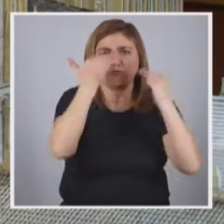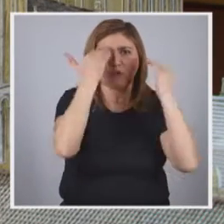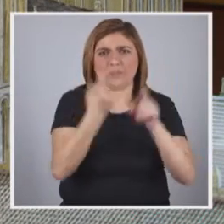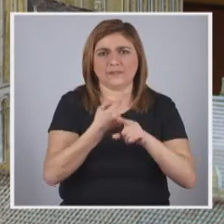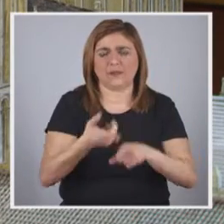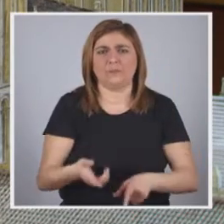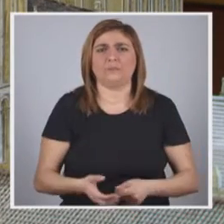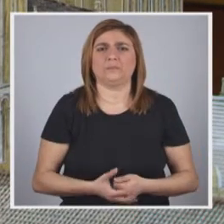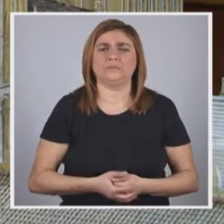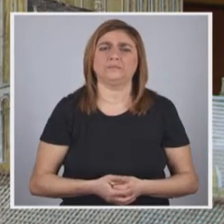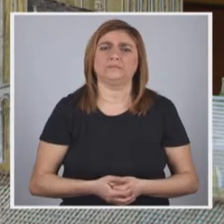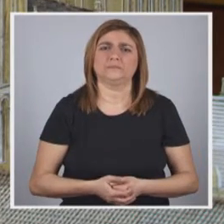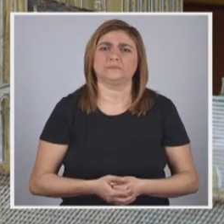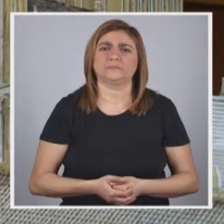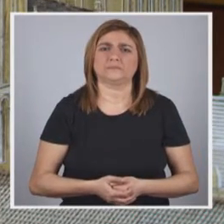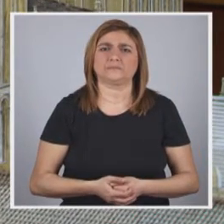informação.